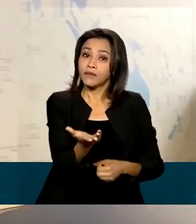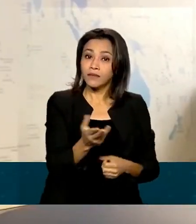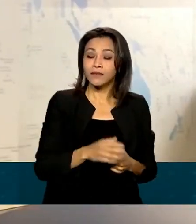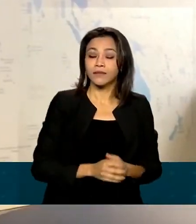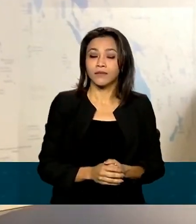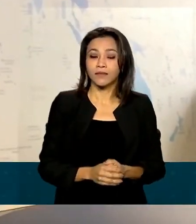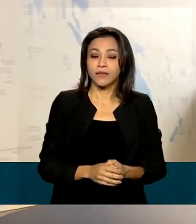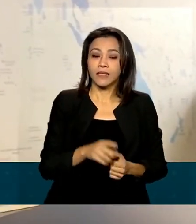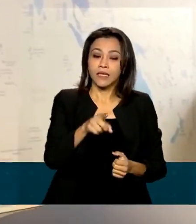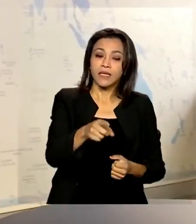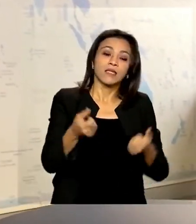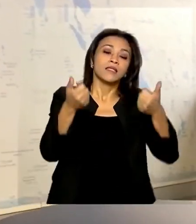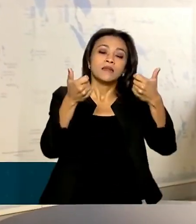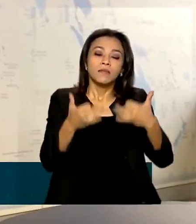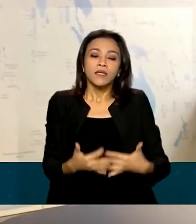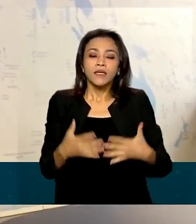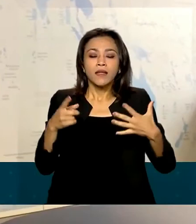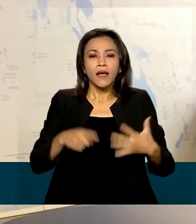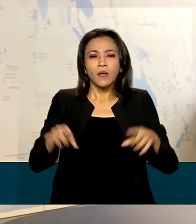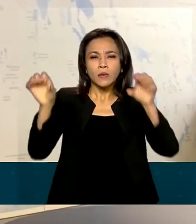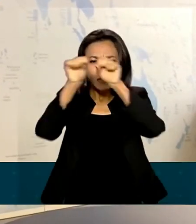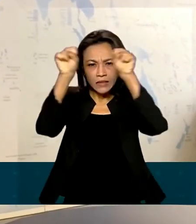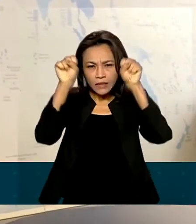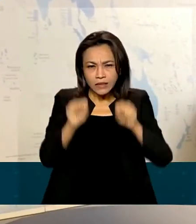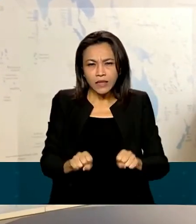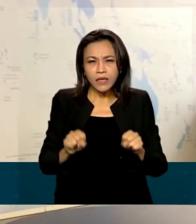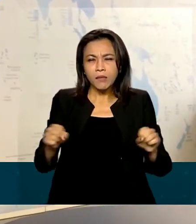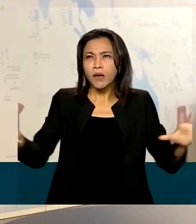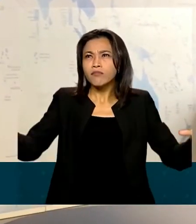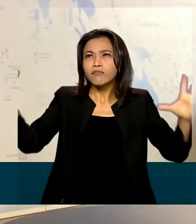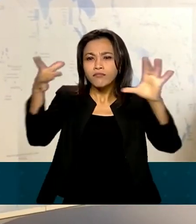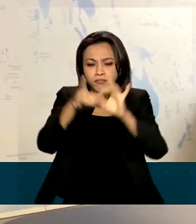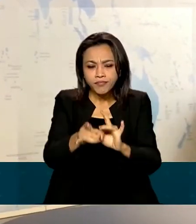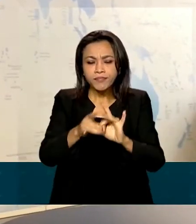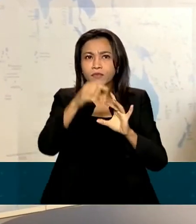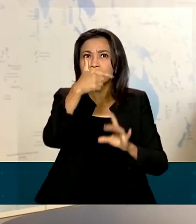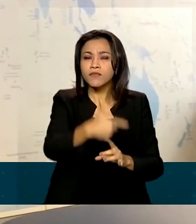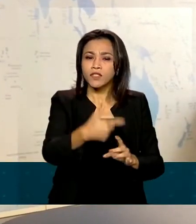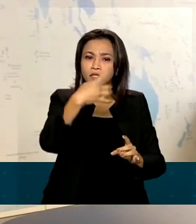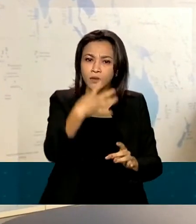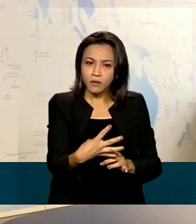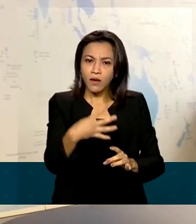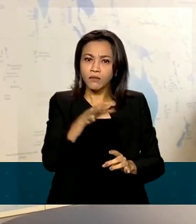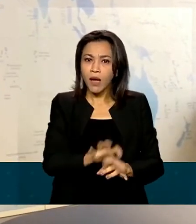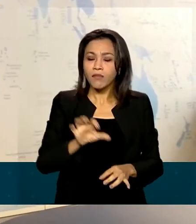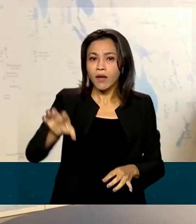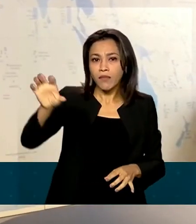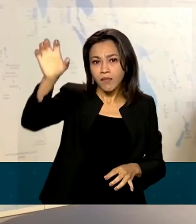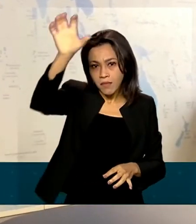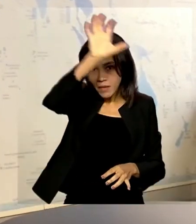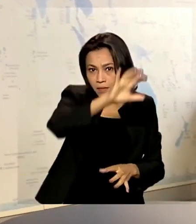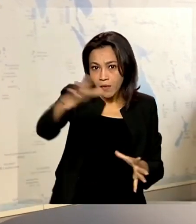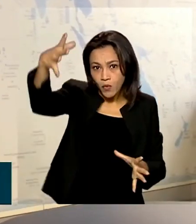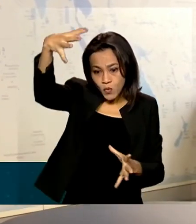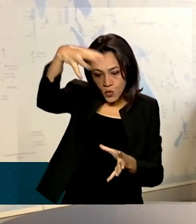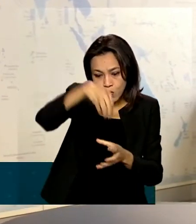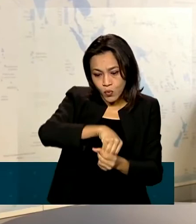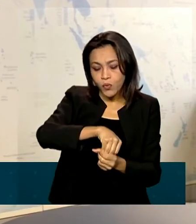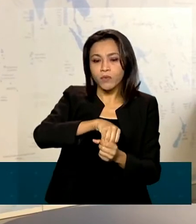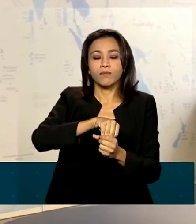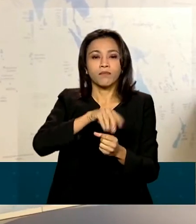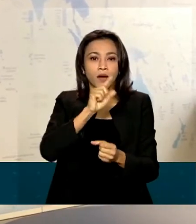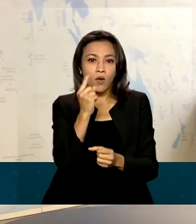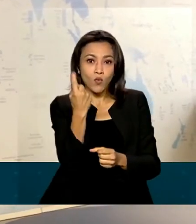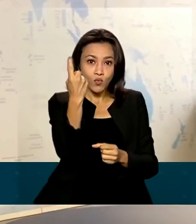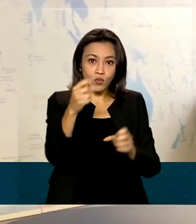Único, que a integralização de vários sistemas das unidades federativas. Hoje, 24 unidades federativas estão dentro dessa integração via Balcão